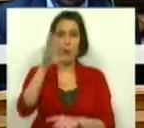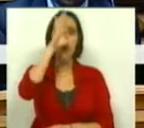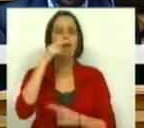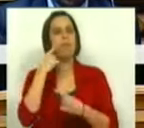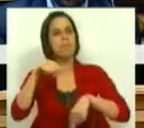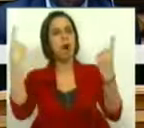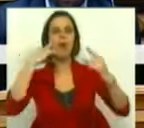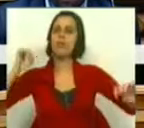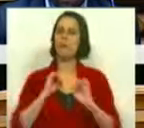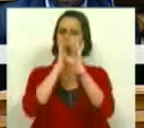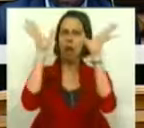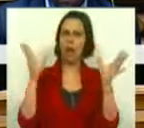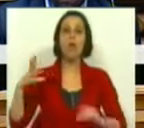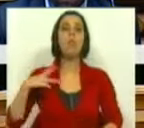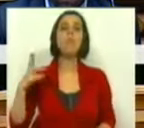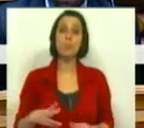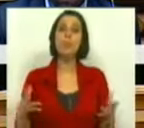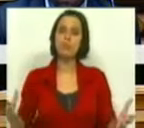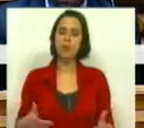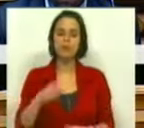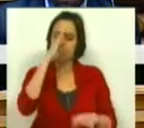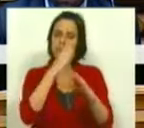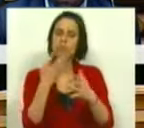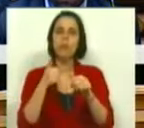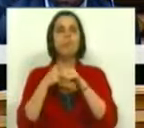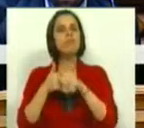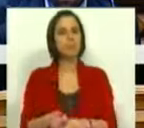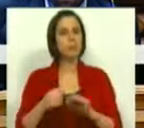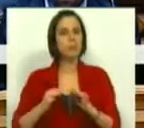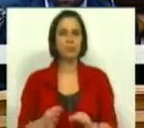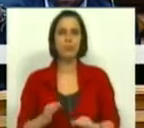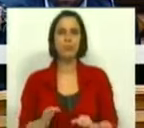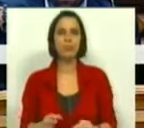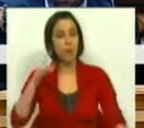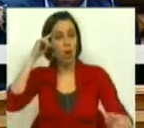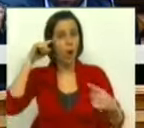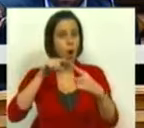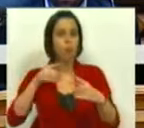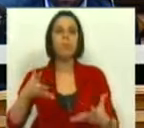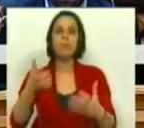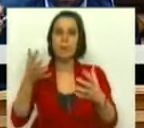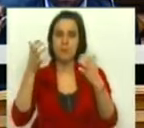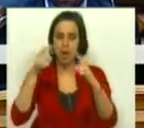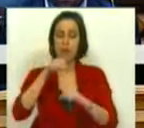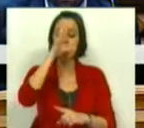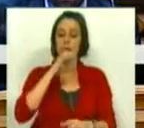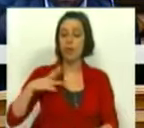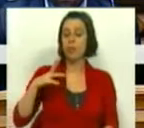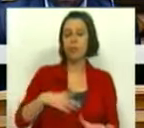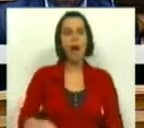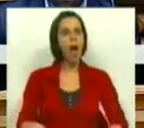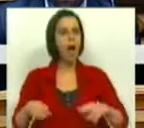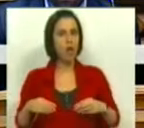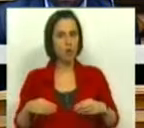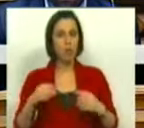Governo mostrou com clareza aos portugueses que está determinado em cumprir escrupulosamente os objetivos que o Estado português